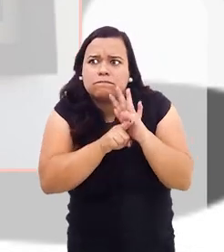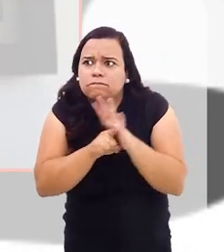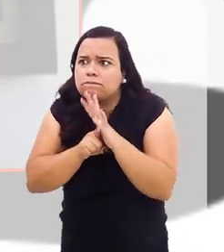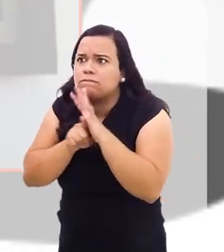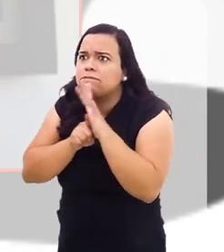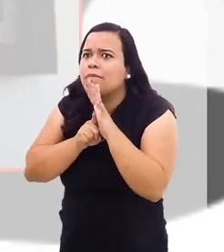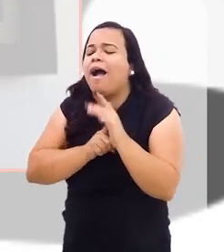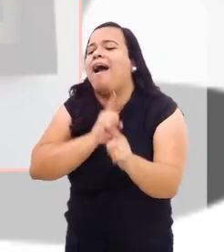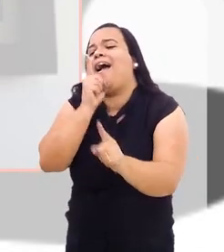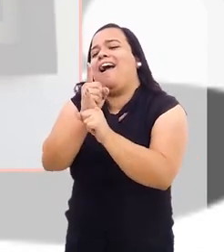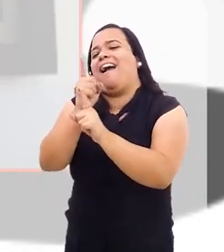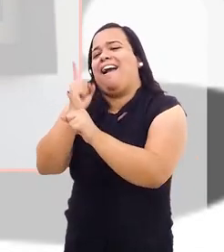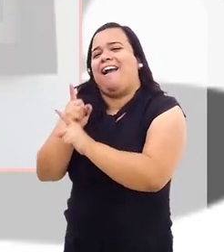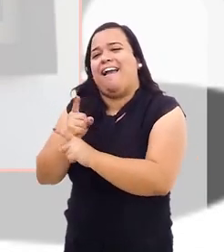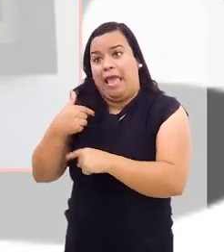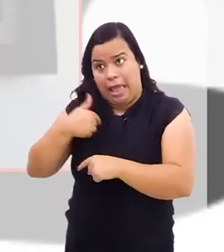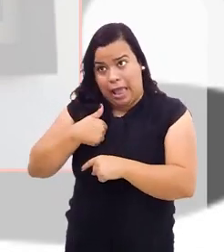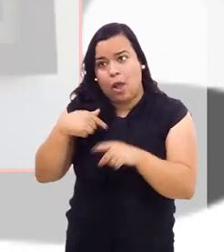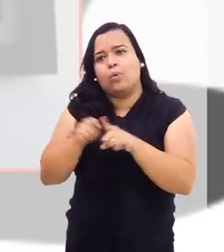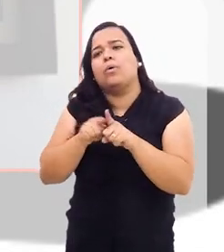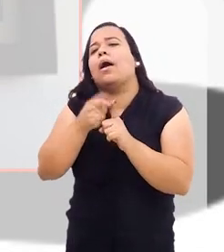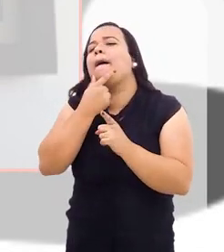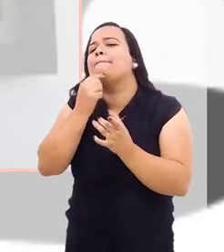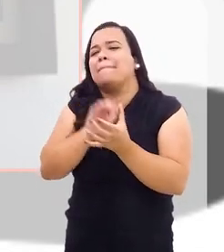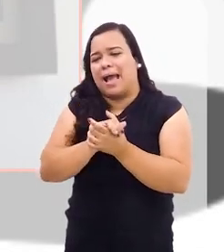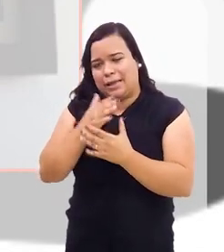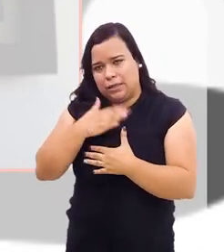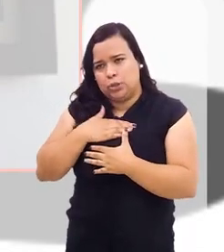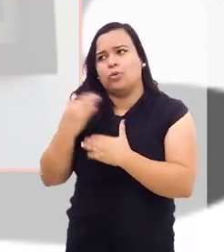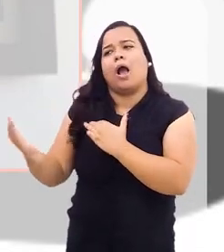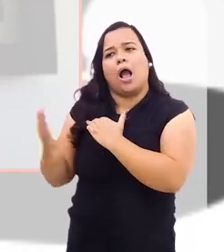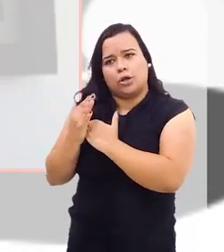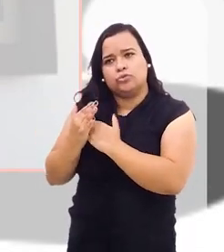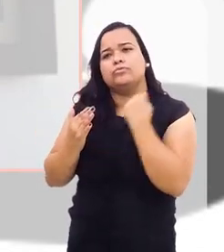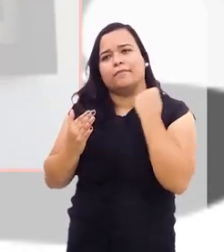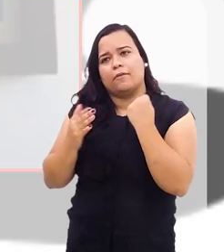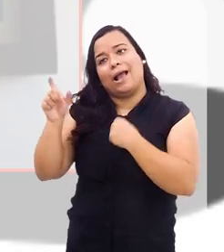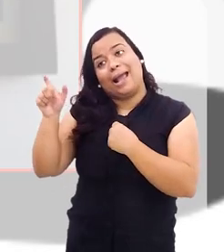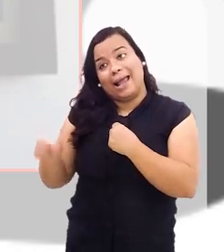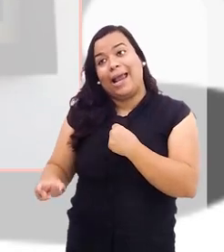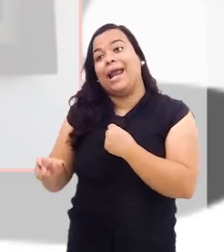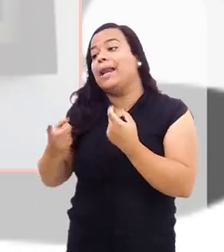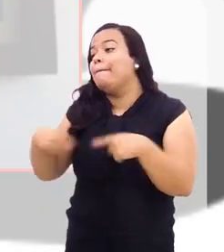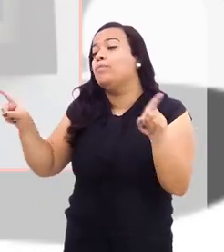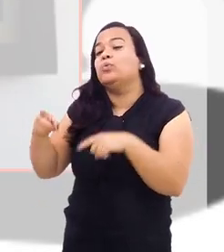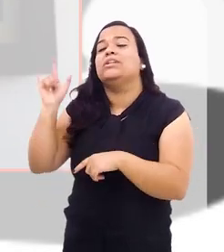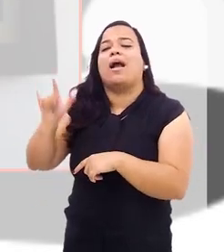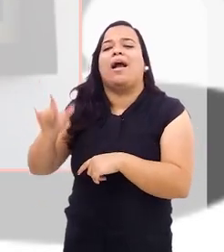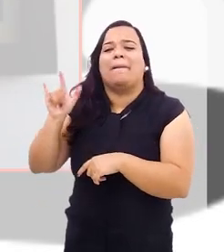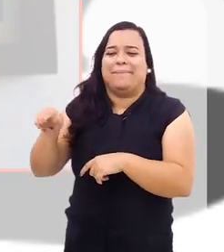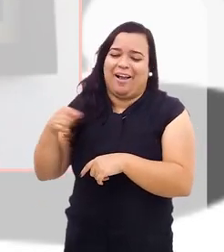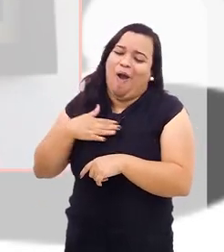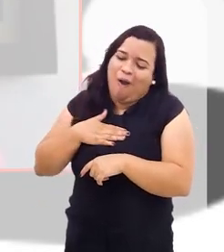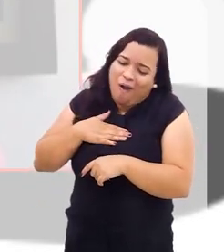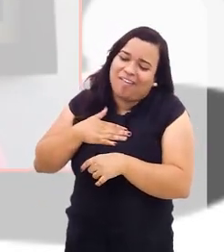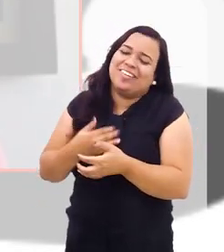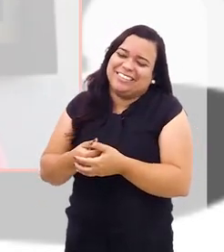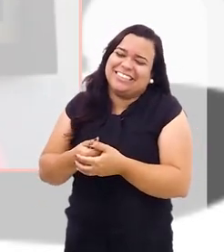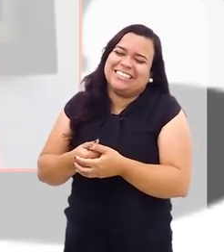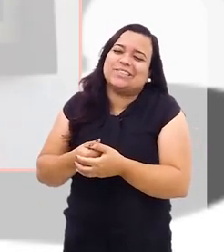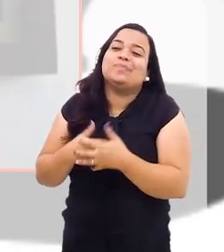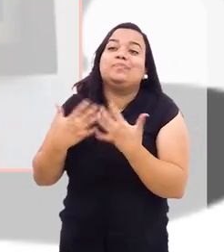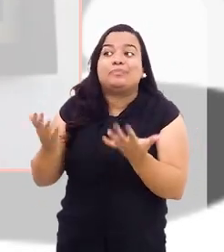eu fiz. Então, eu passei alguns dias, eu e meu marido, meu marido me ajudou muito nisso, porque ele é um cara muito musical, e